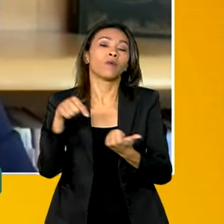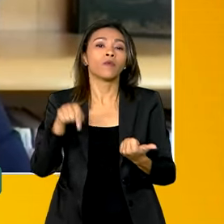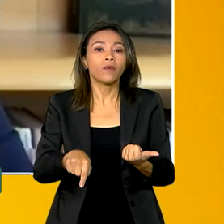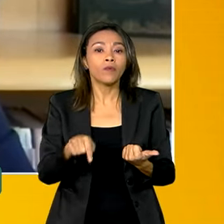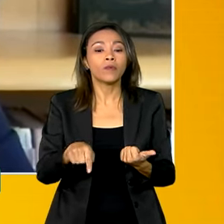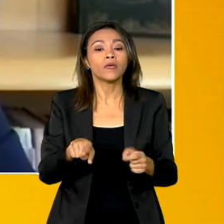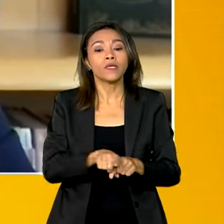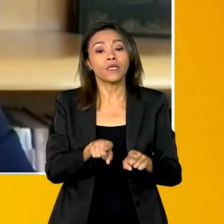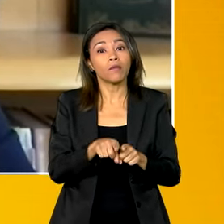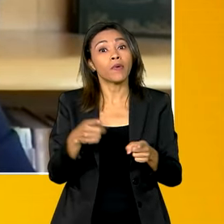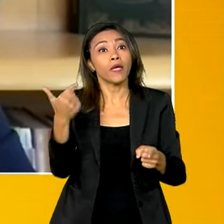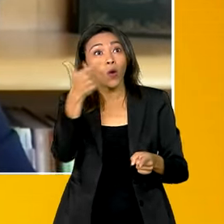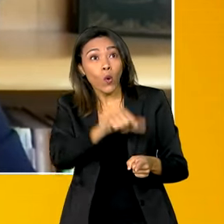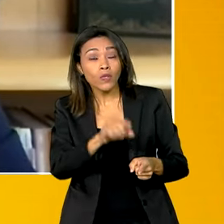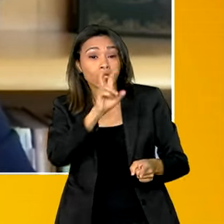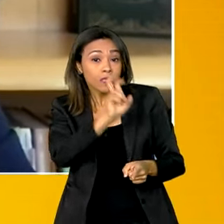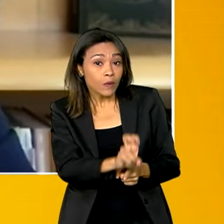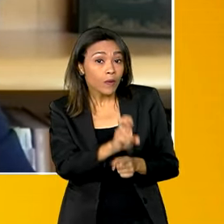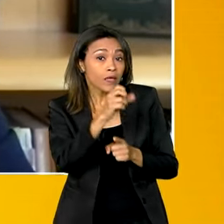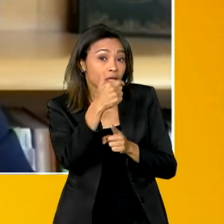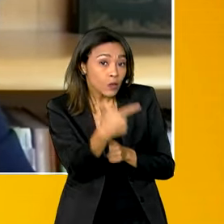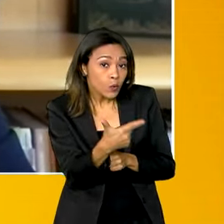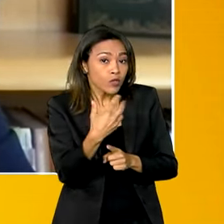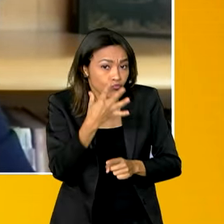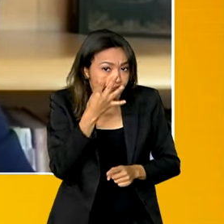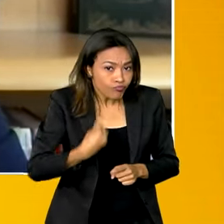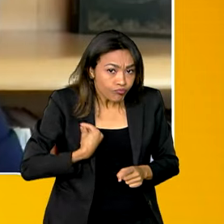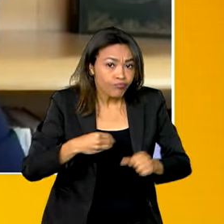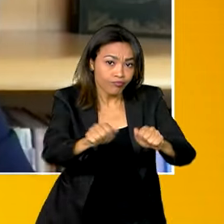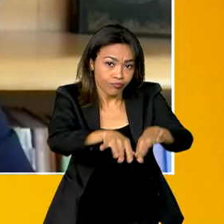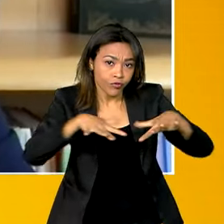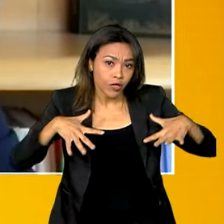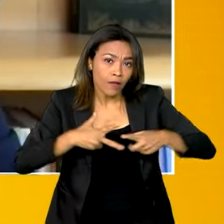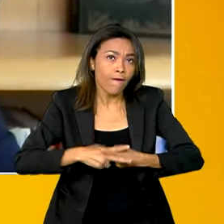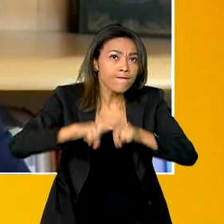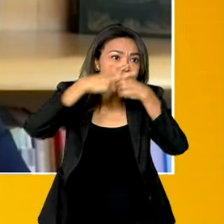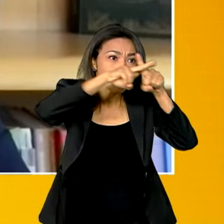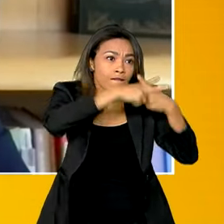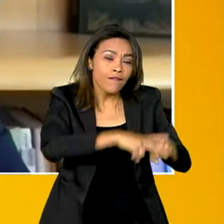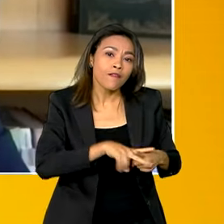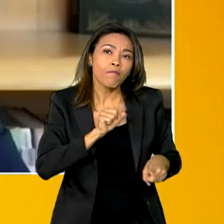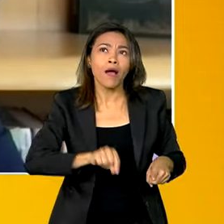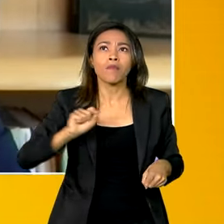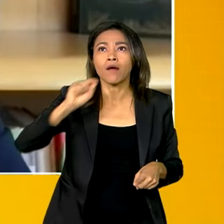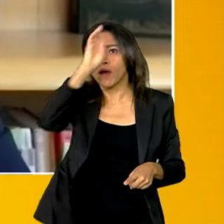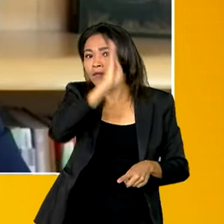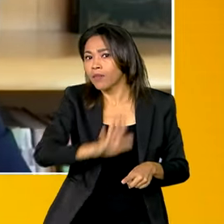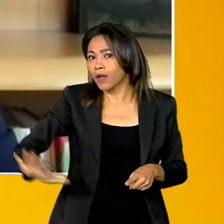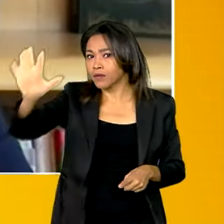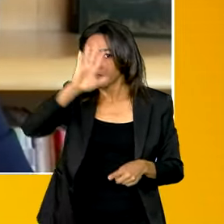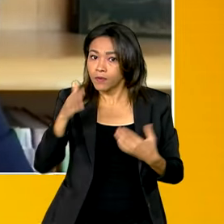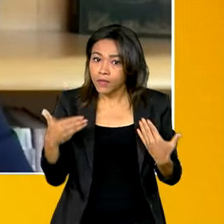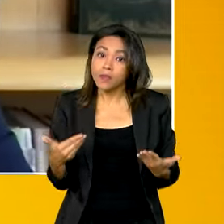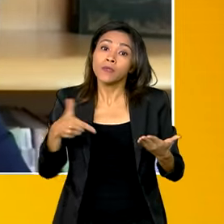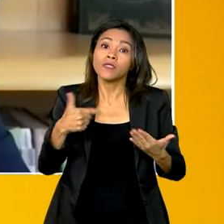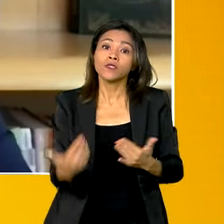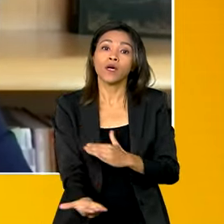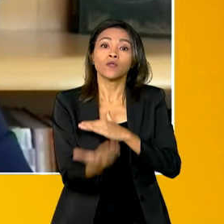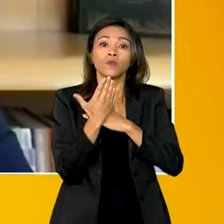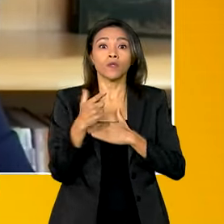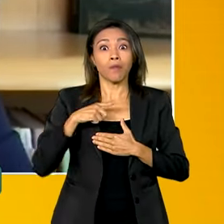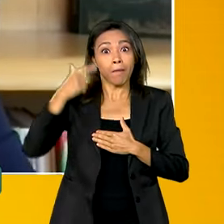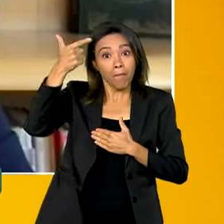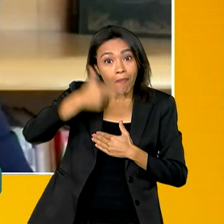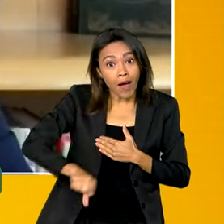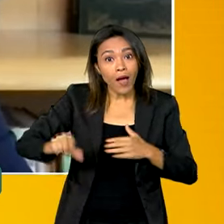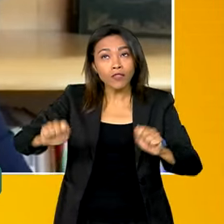e modernização de outras 52 salas em todas as regiões do país. Então, isso proporciona que nós tenhamos mais telas